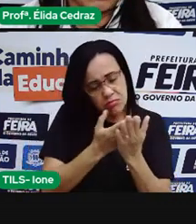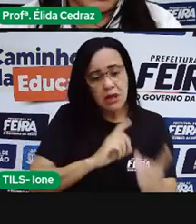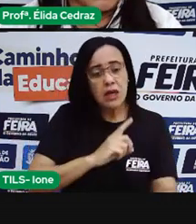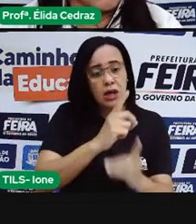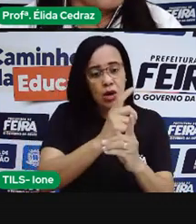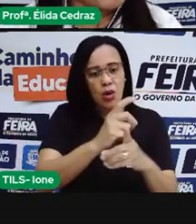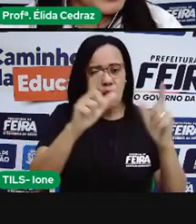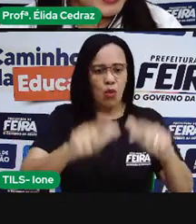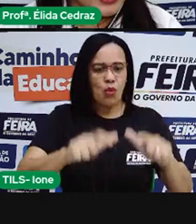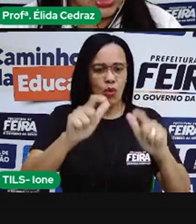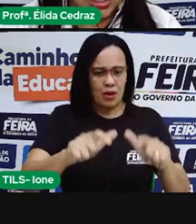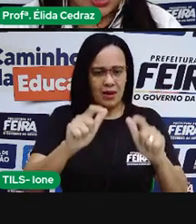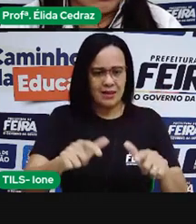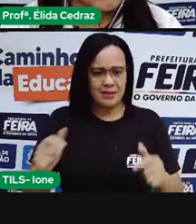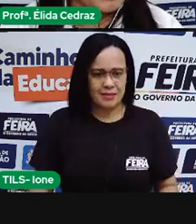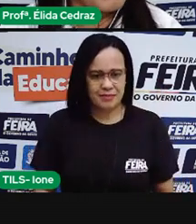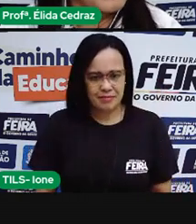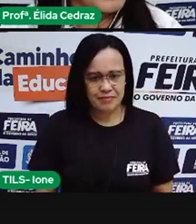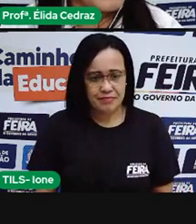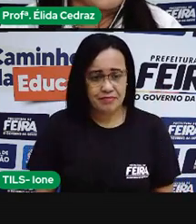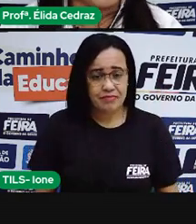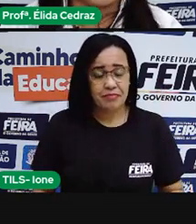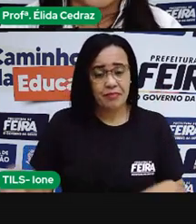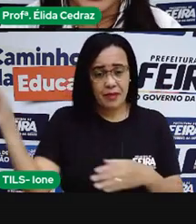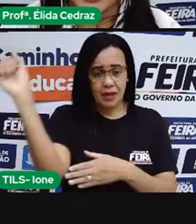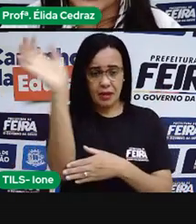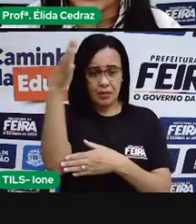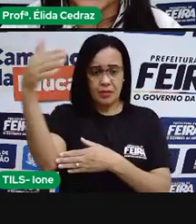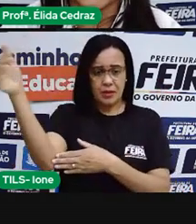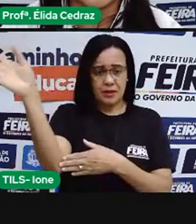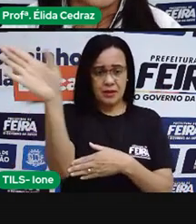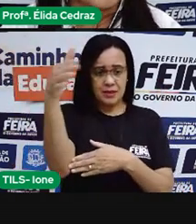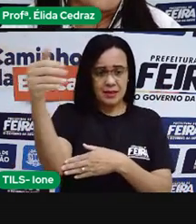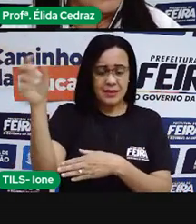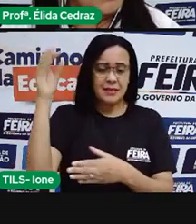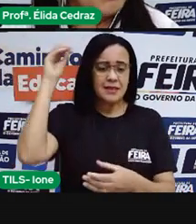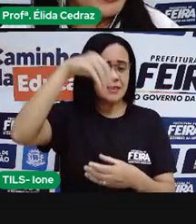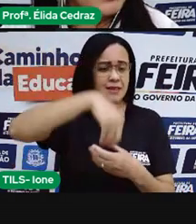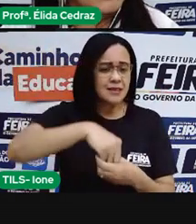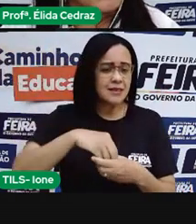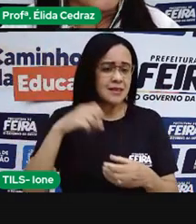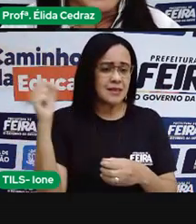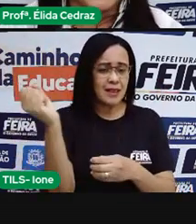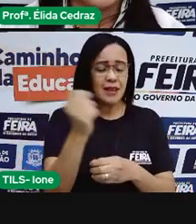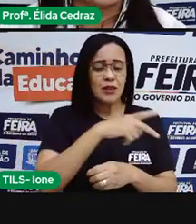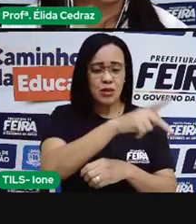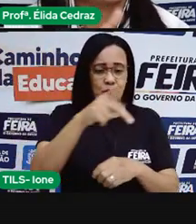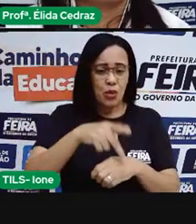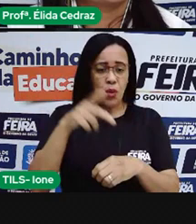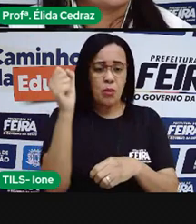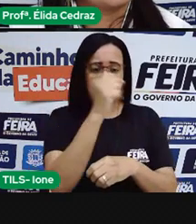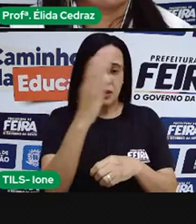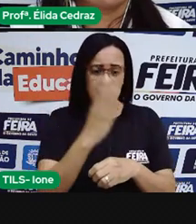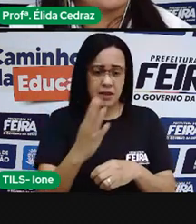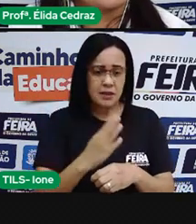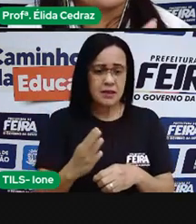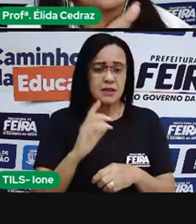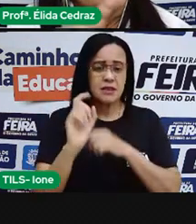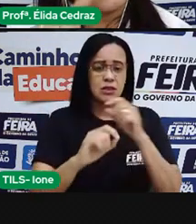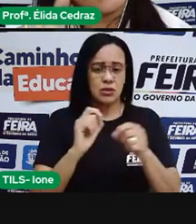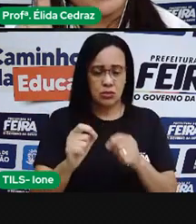temos o verde, amarelo, azul, o branco, nós temos a